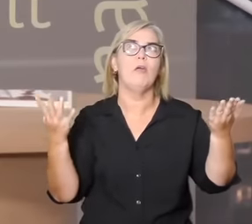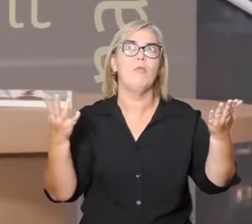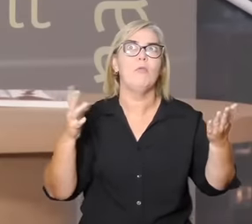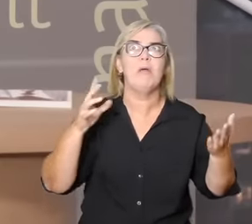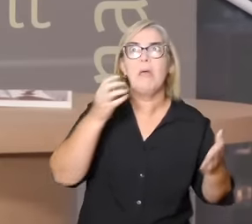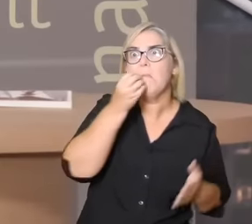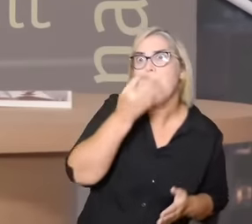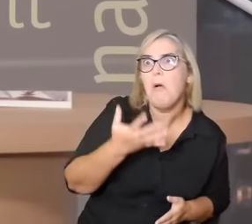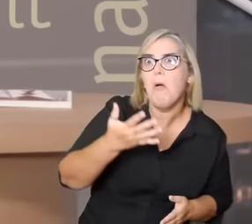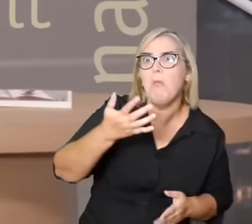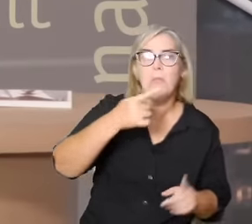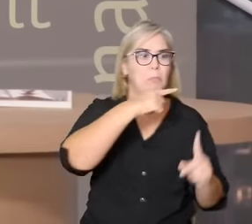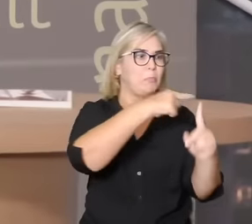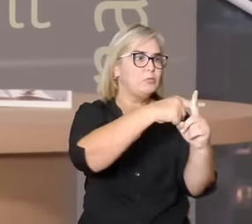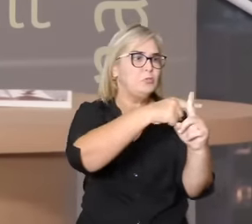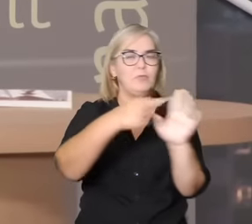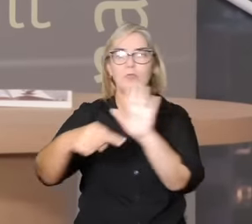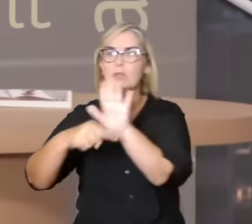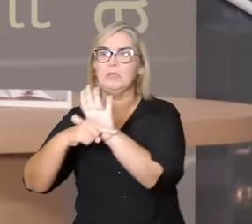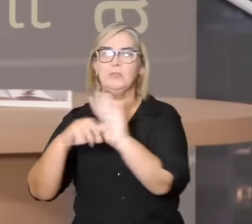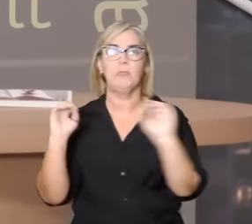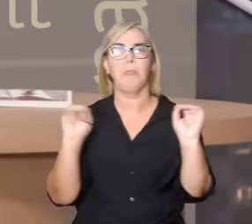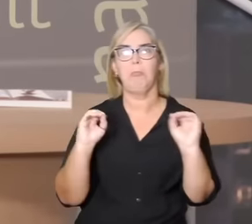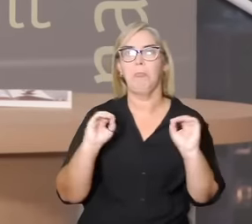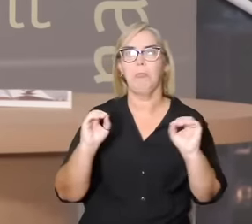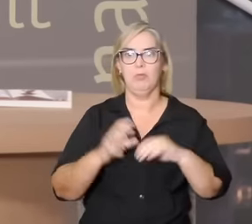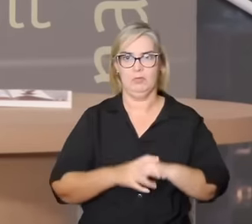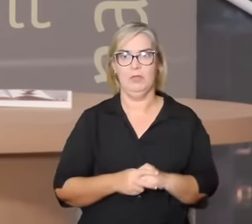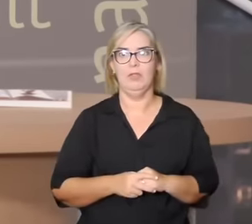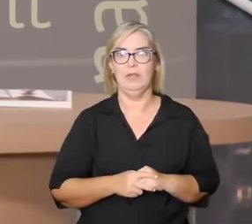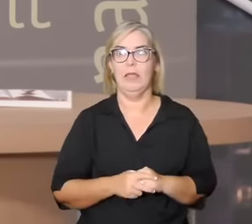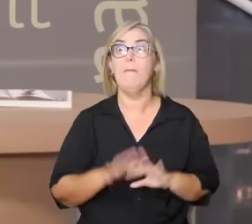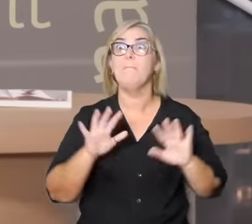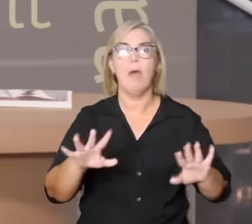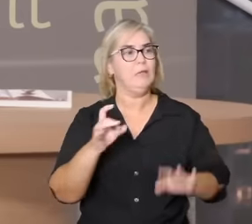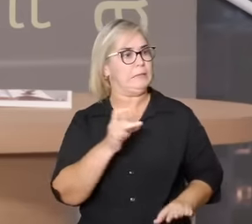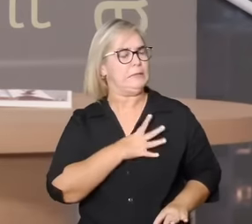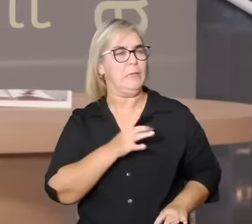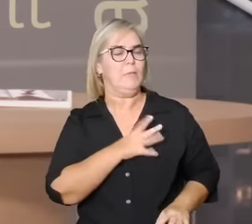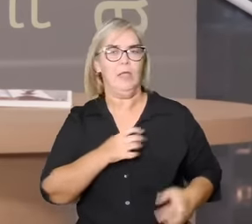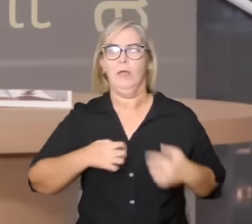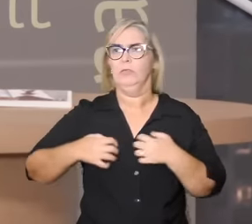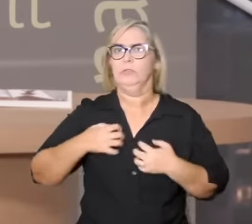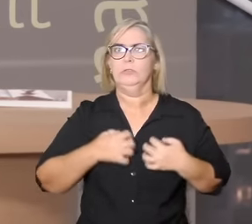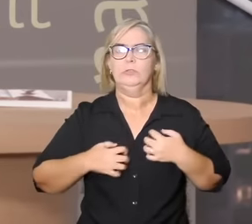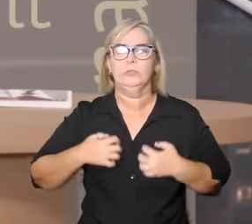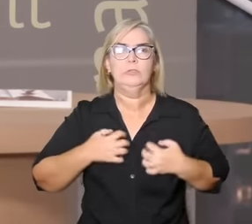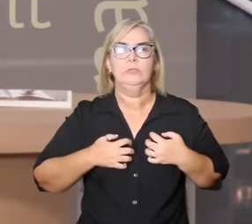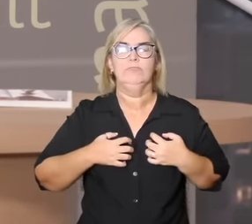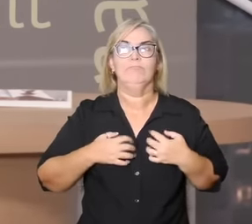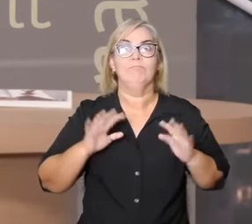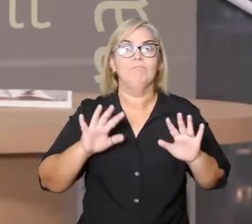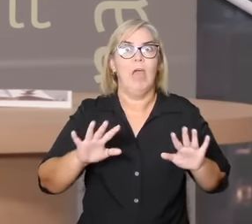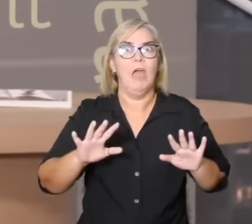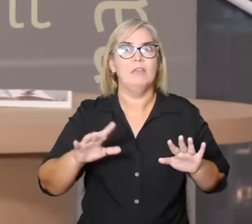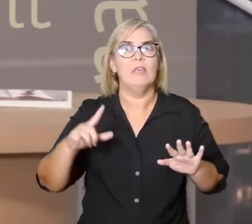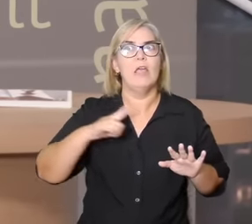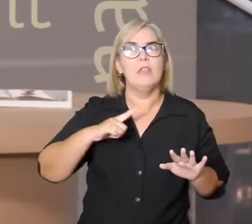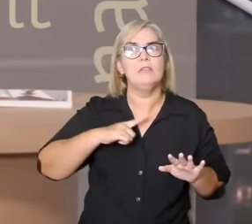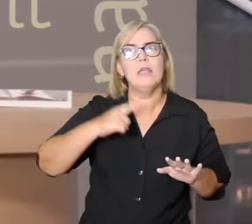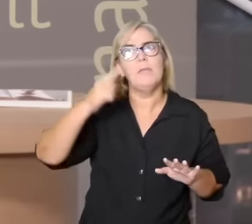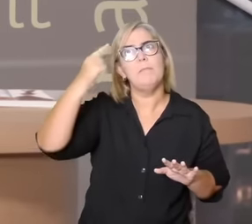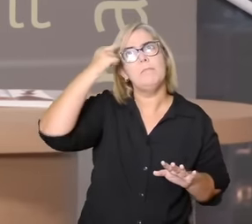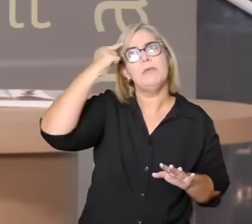são politeístas e elas lidam com muitas forças e elas têm o princípio de início meio